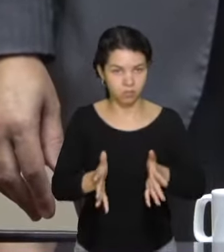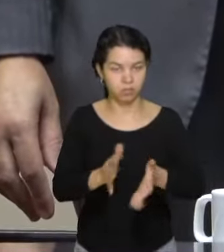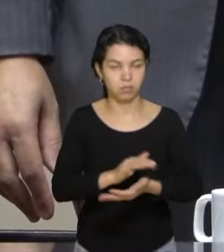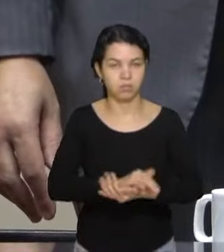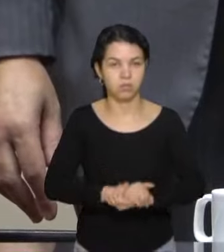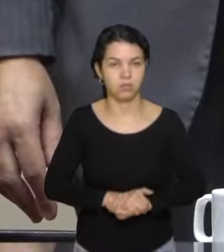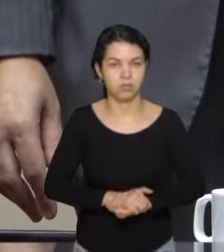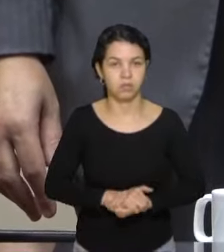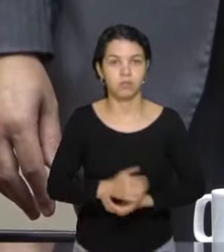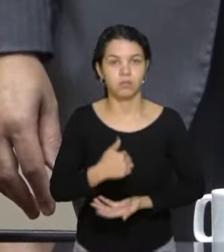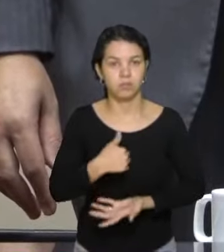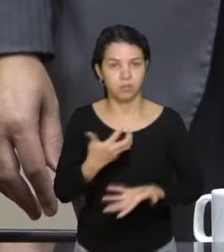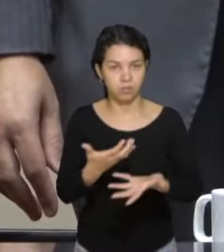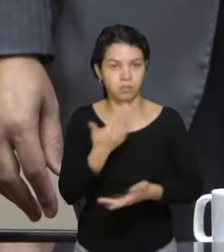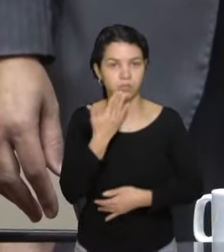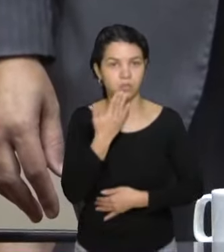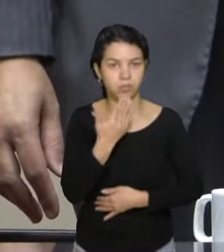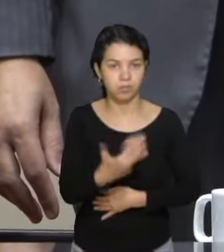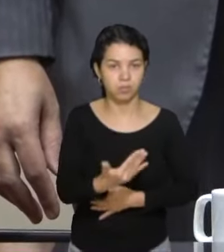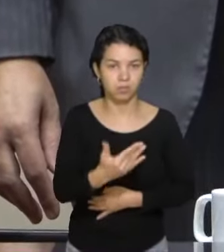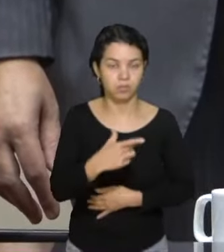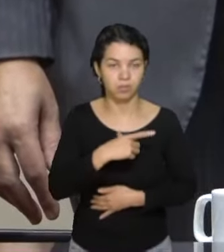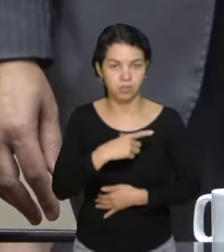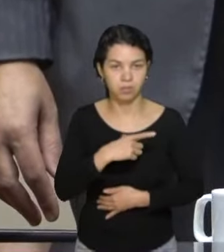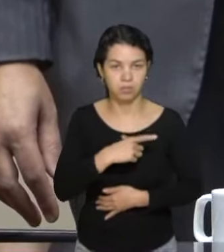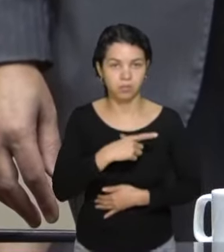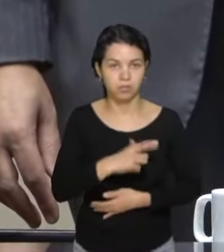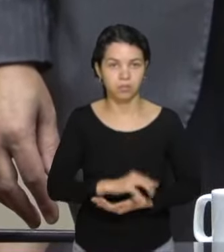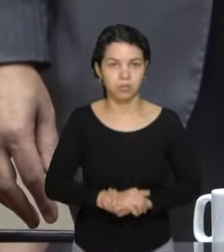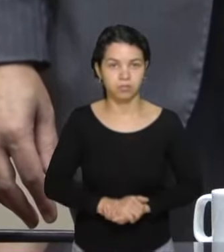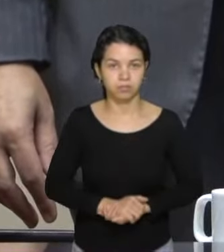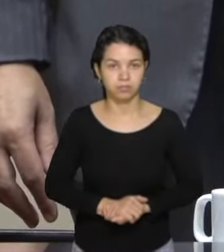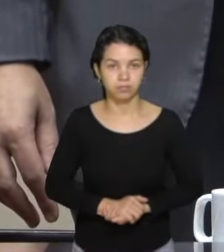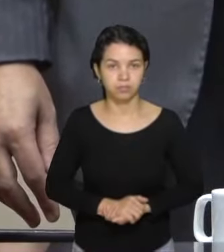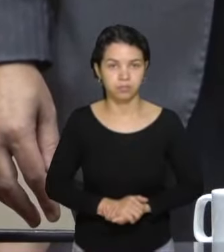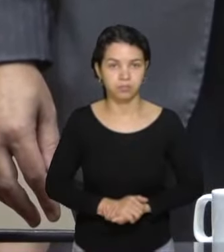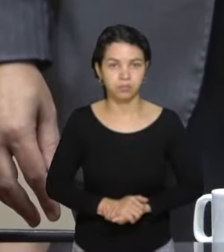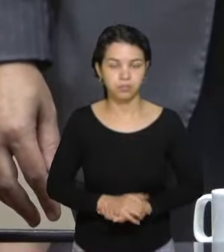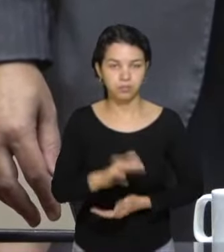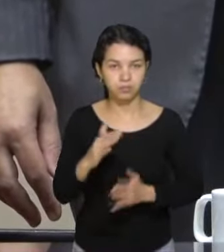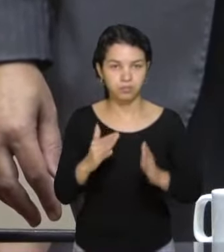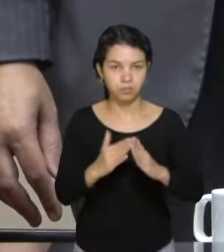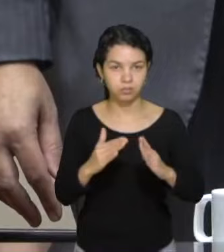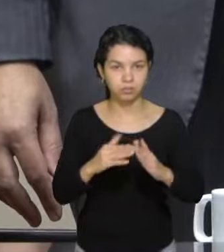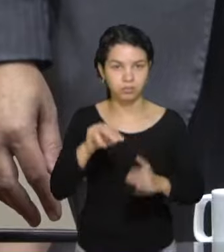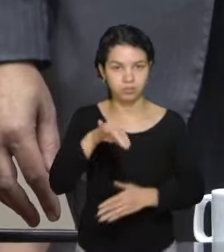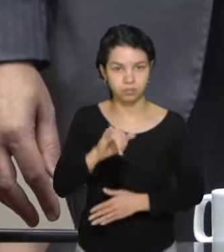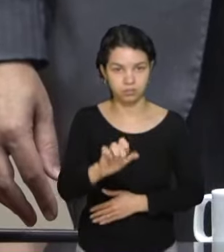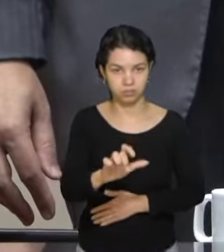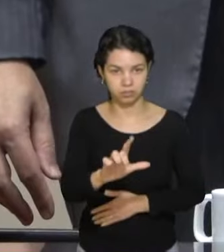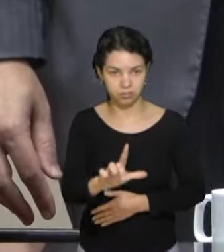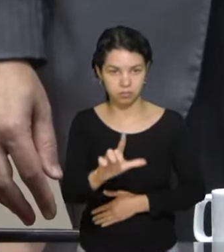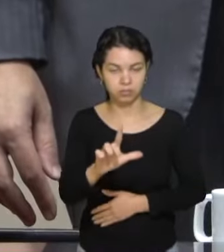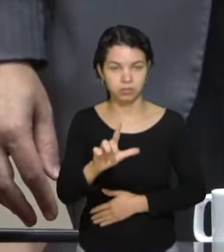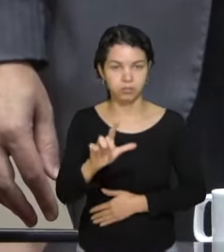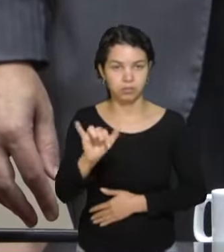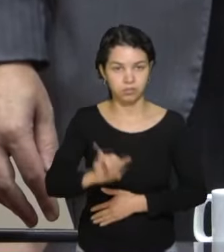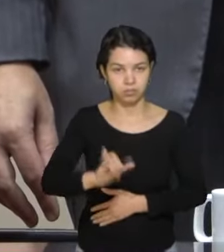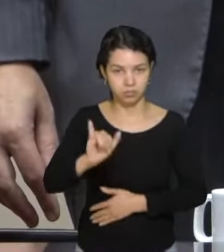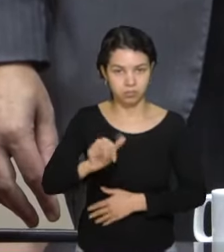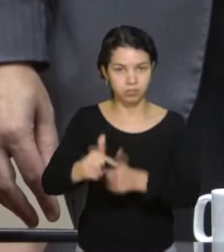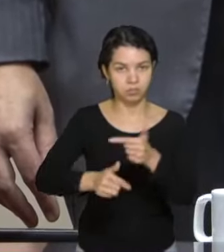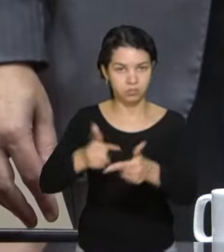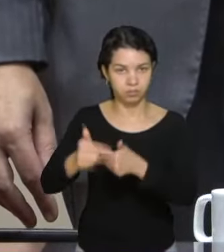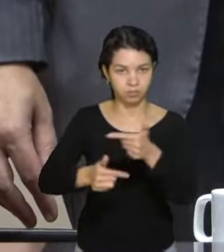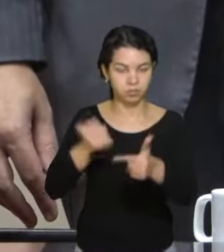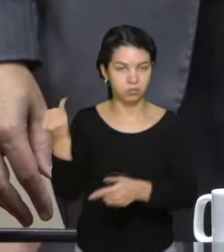pedido. Tem a Casa Biel de Itajaí que presta um relevante serviço. E eu